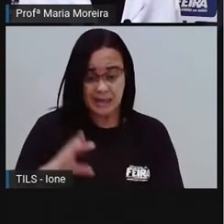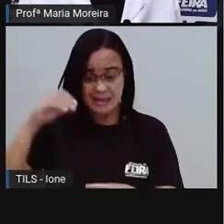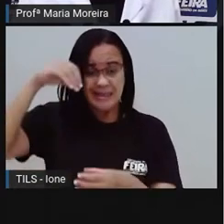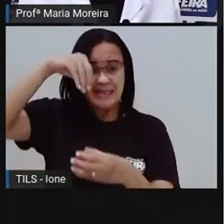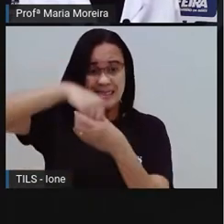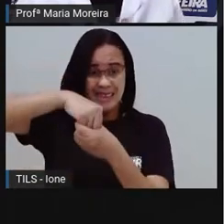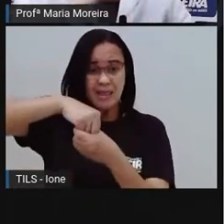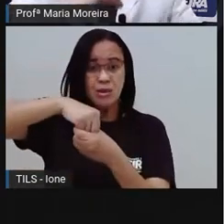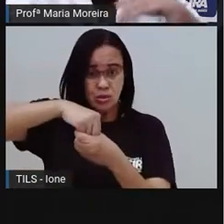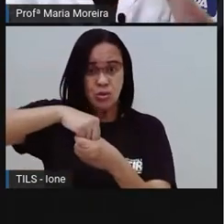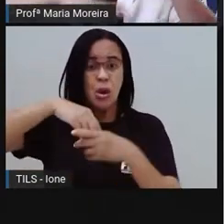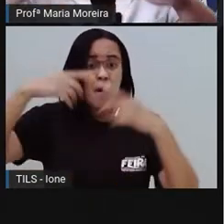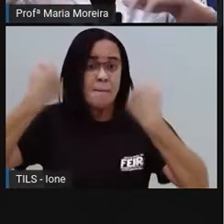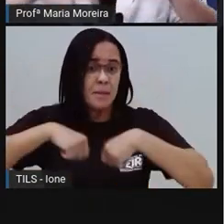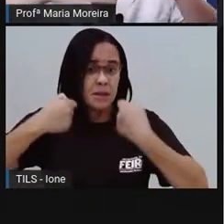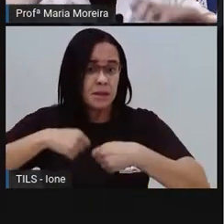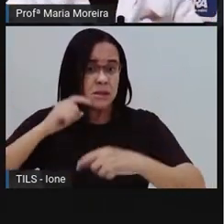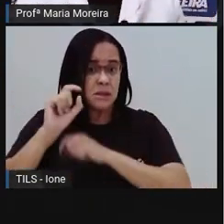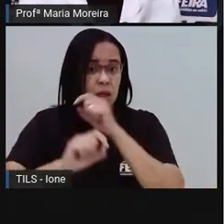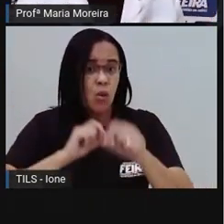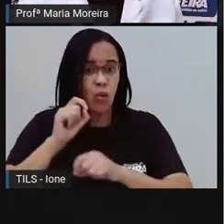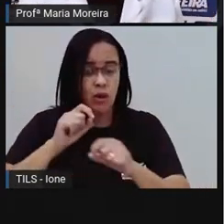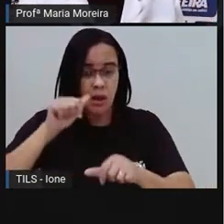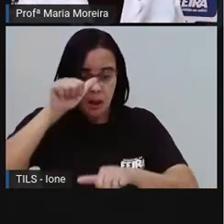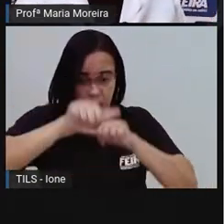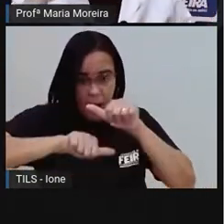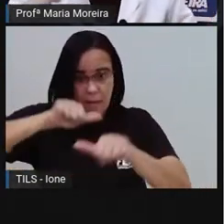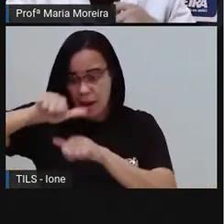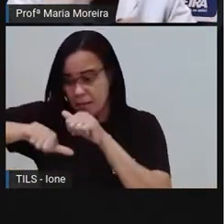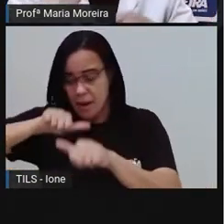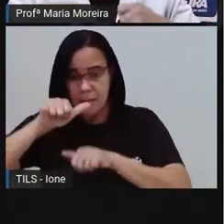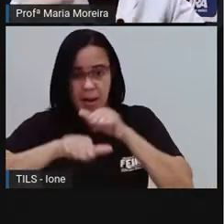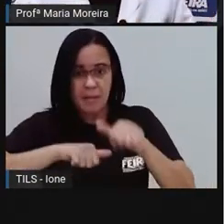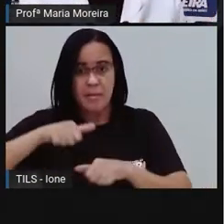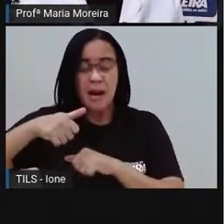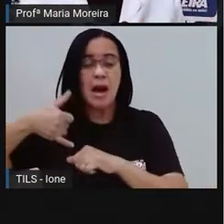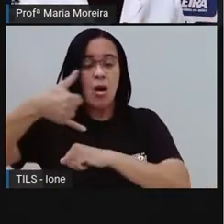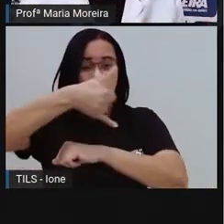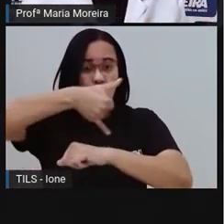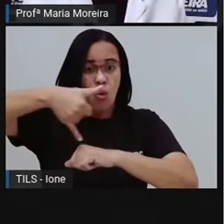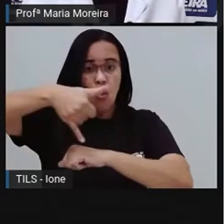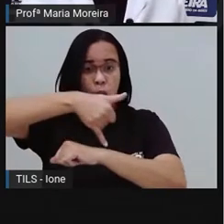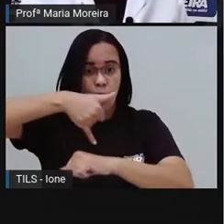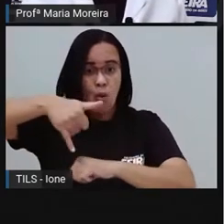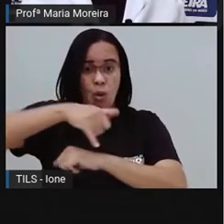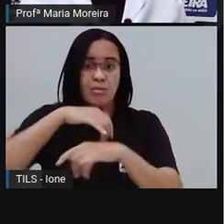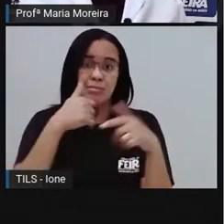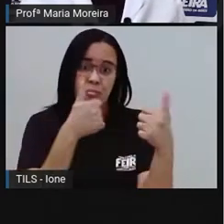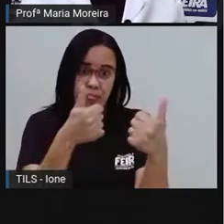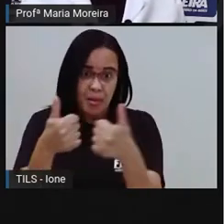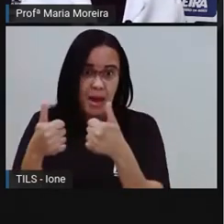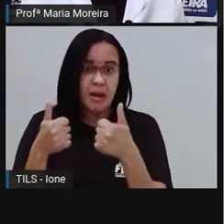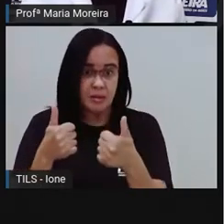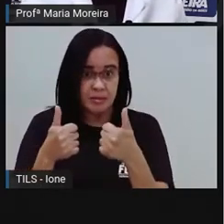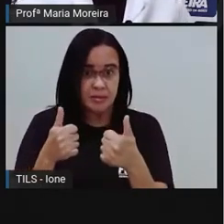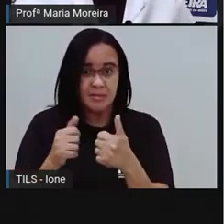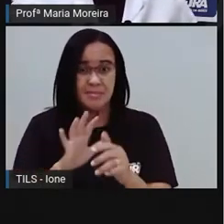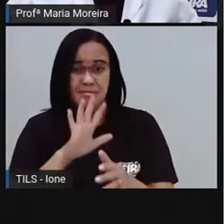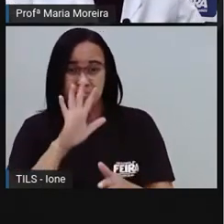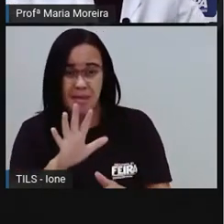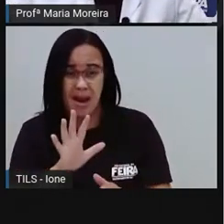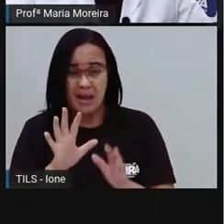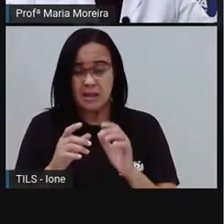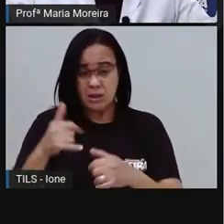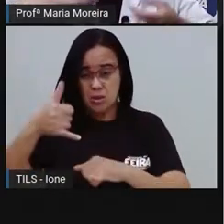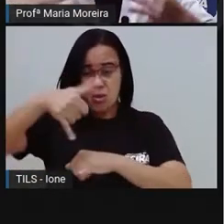a também precisa colocar um óleo, ó, que é pra lubrificar as peças e elas funcionarem perfeitamente. E a evaporação, ou